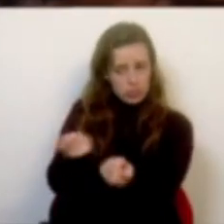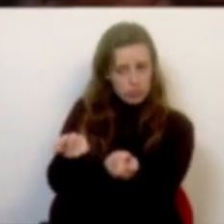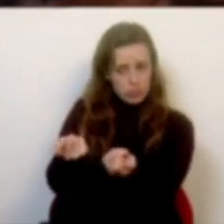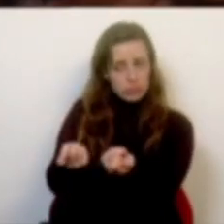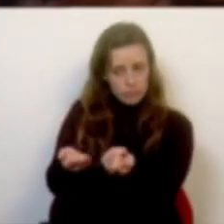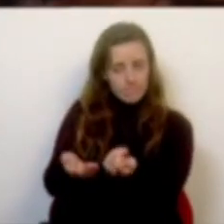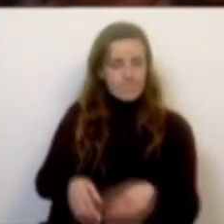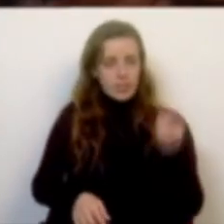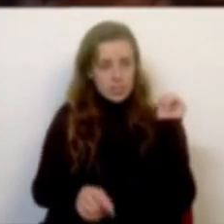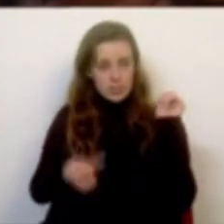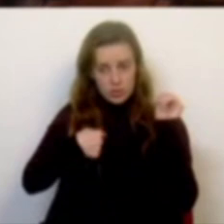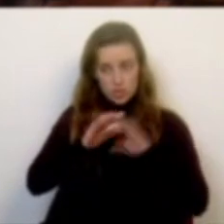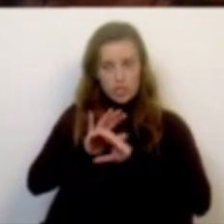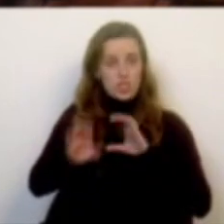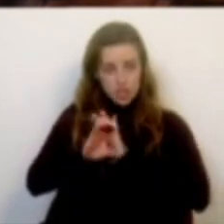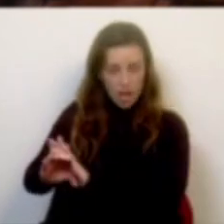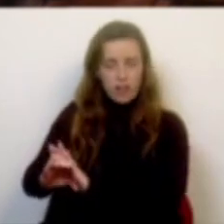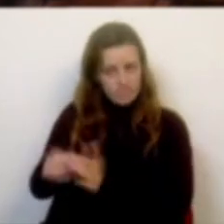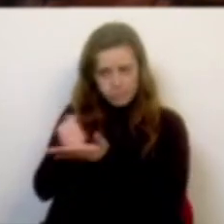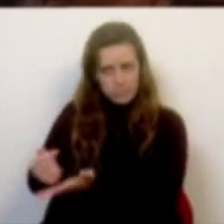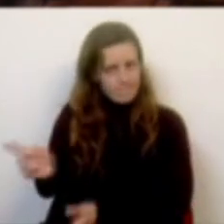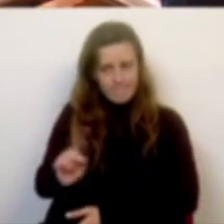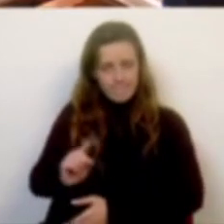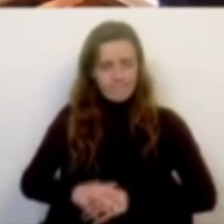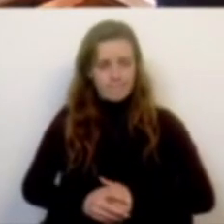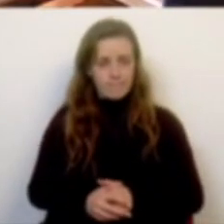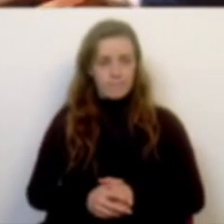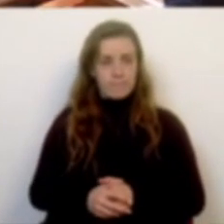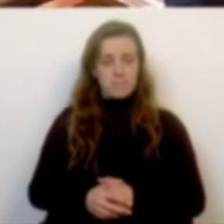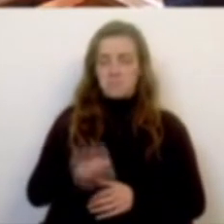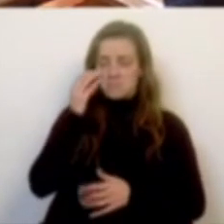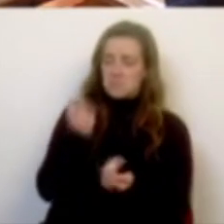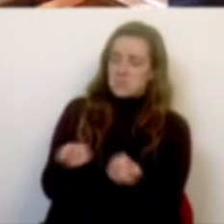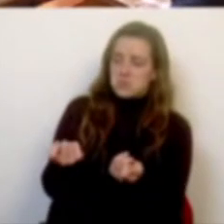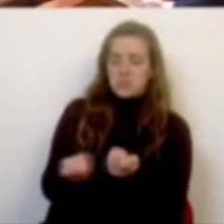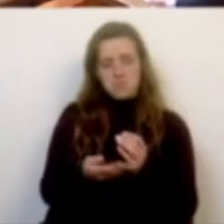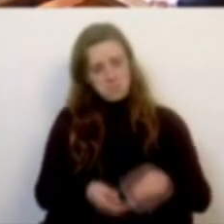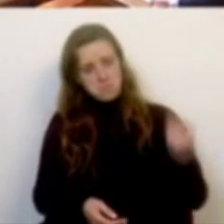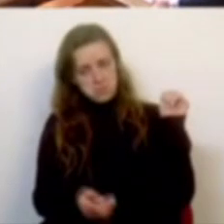hoje chega, não contarás neste ciclo político. E por isso poderás governar com o Partido Socialista.